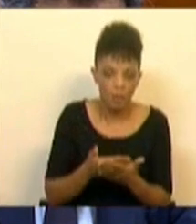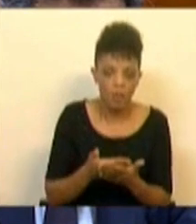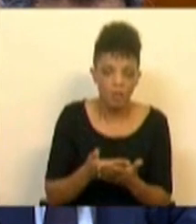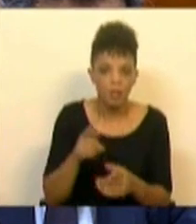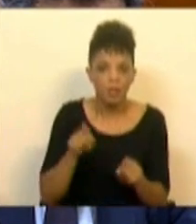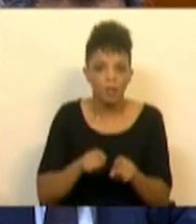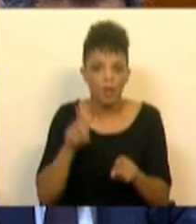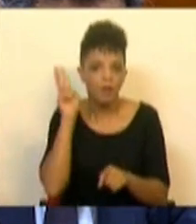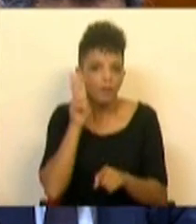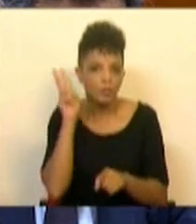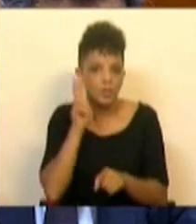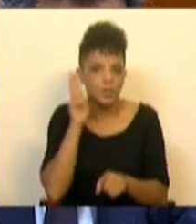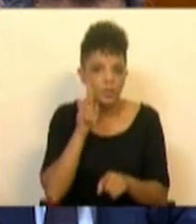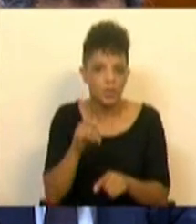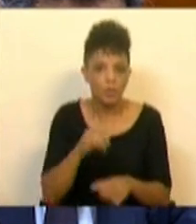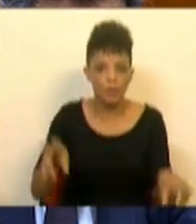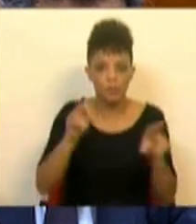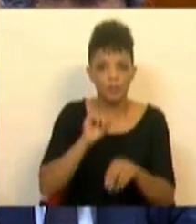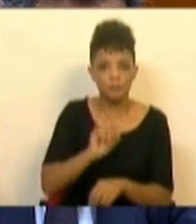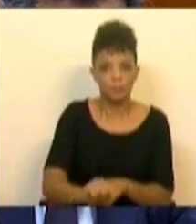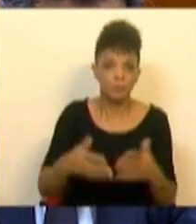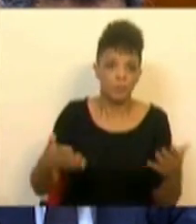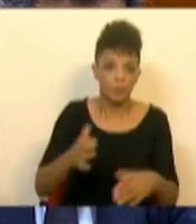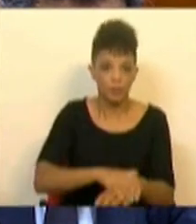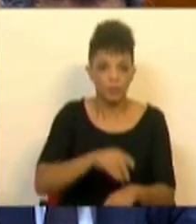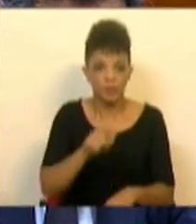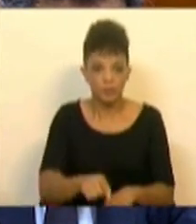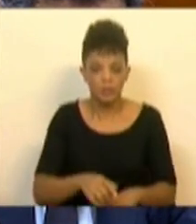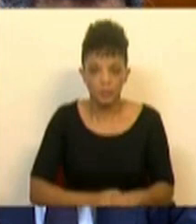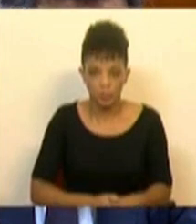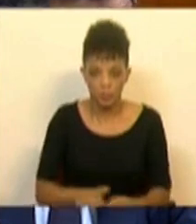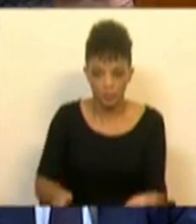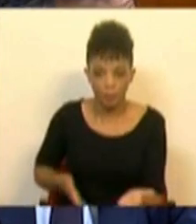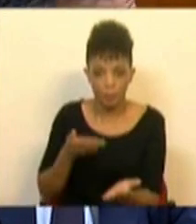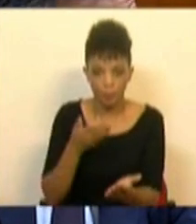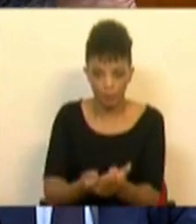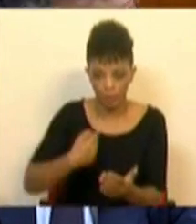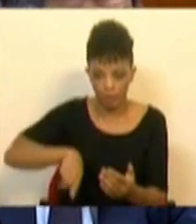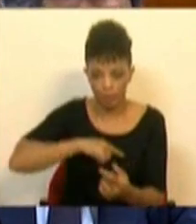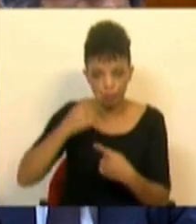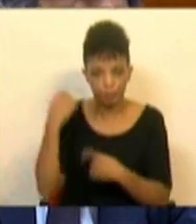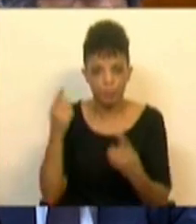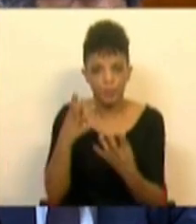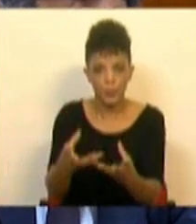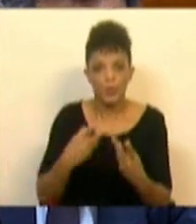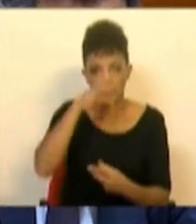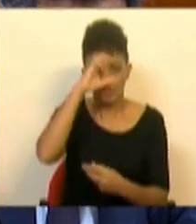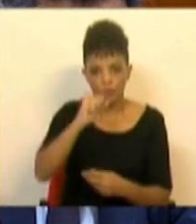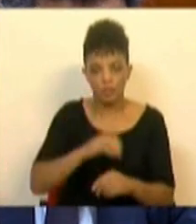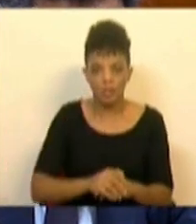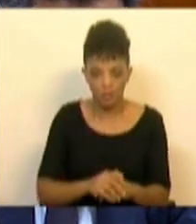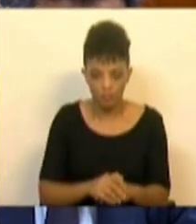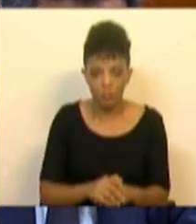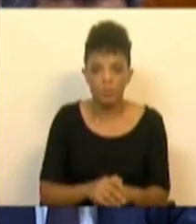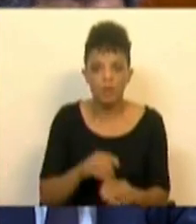tema de valorização da inovação. E é nesse sentido que a proposta que apresentamos deste Orçamento de Estado para